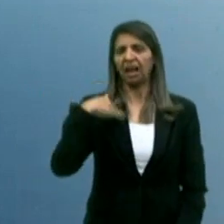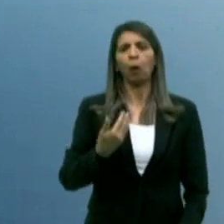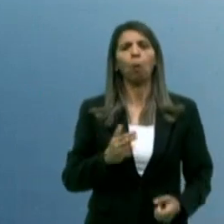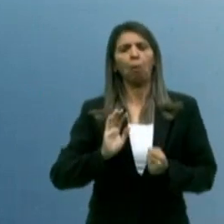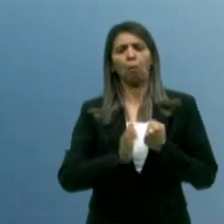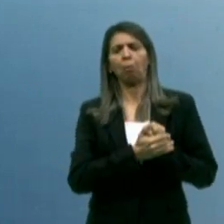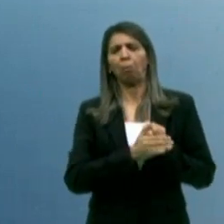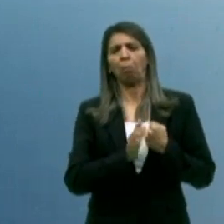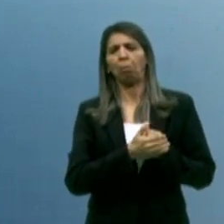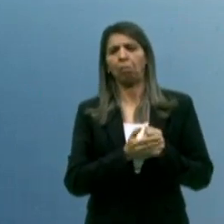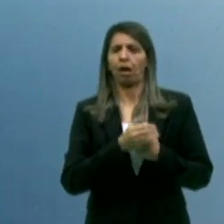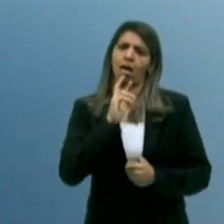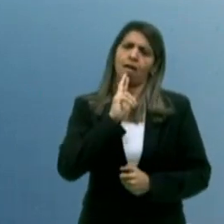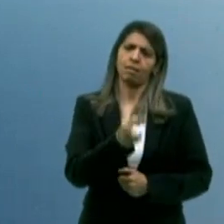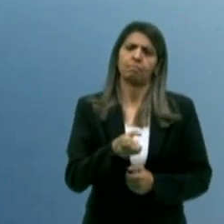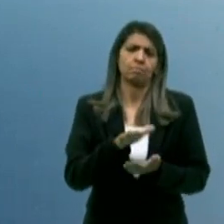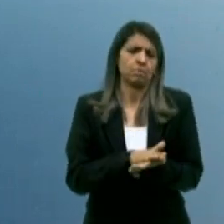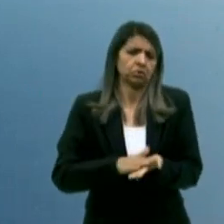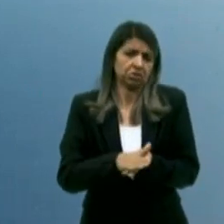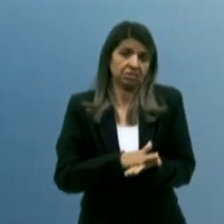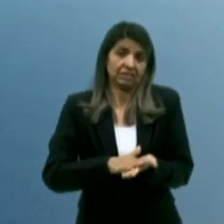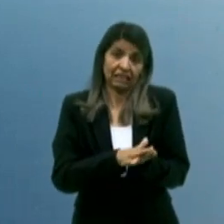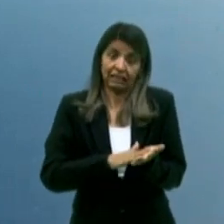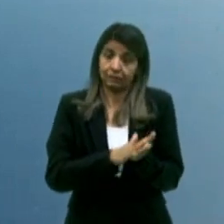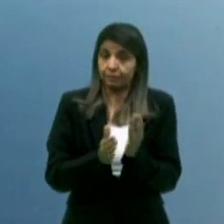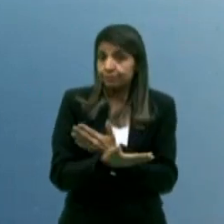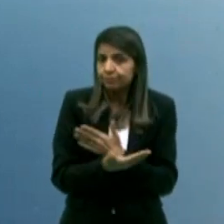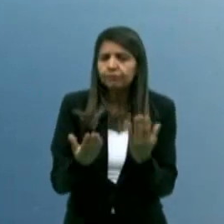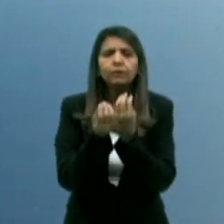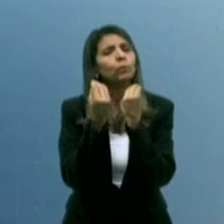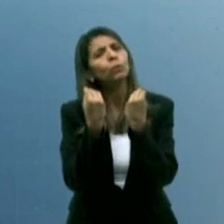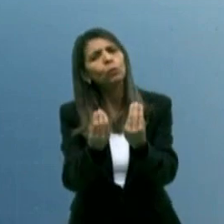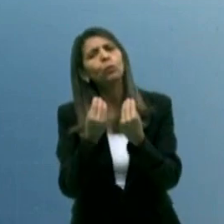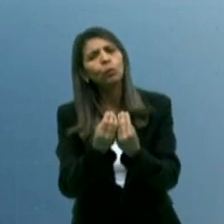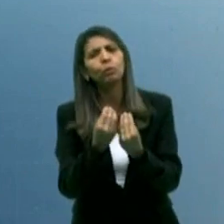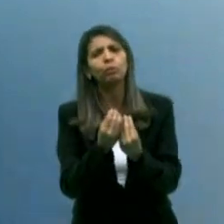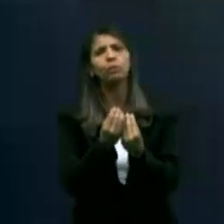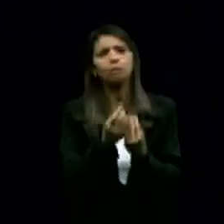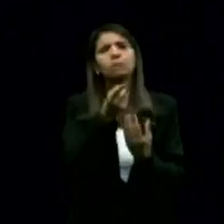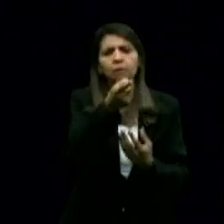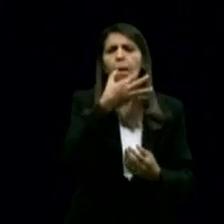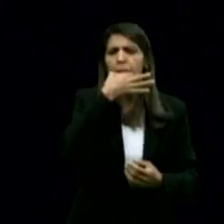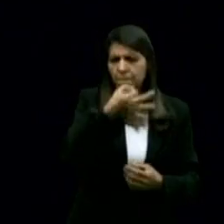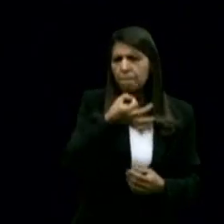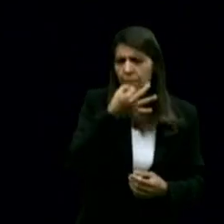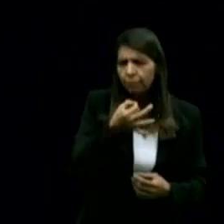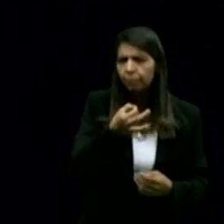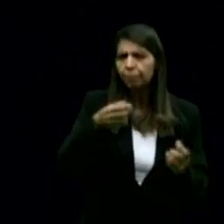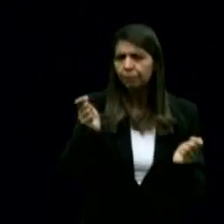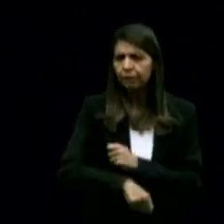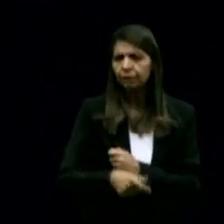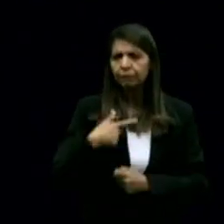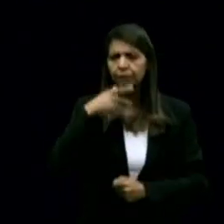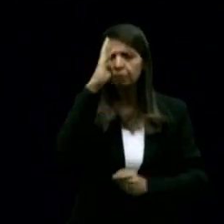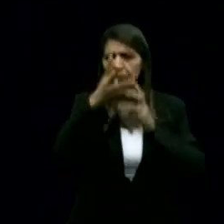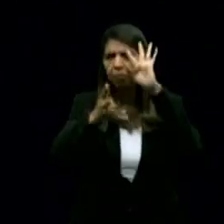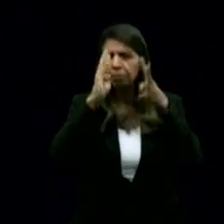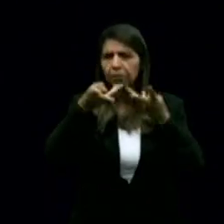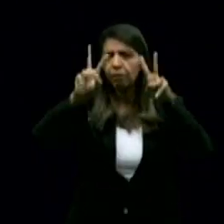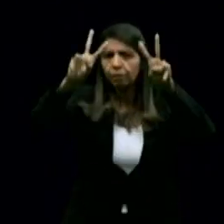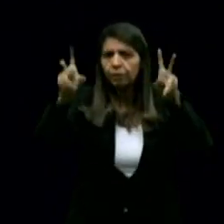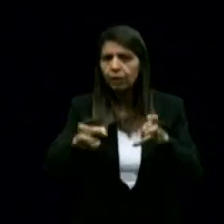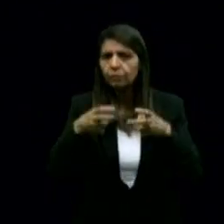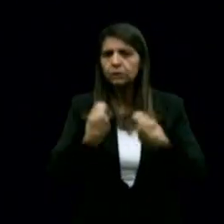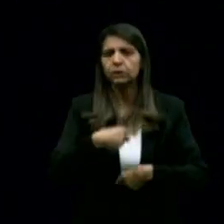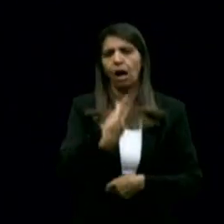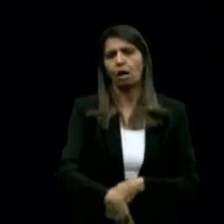tem tido resposta. Não tem sido esse enfrentamento. De que maneira que o senhor pretende abordar essa temática e enfrentar